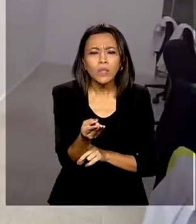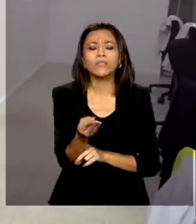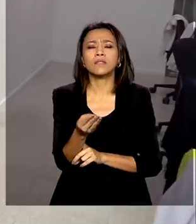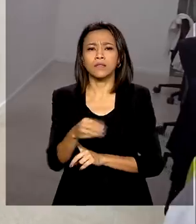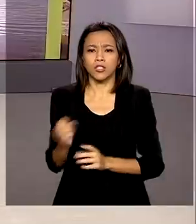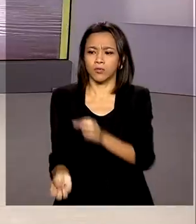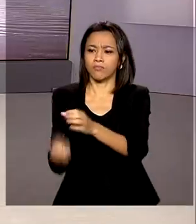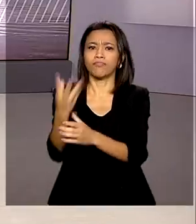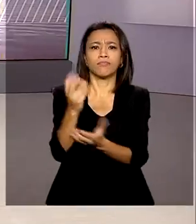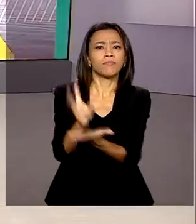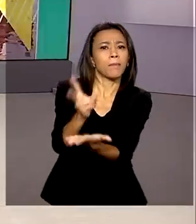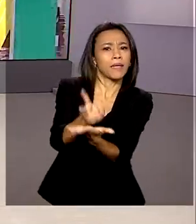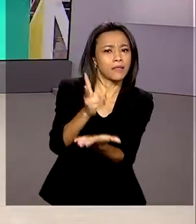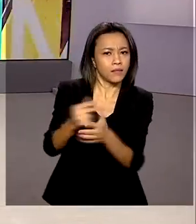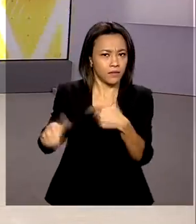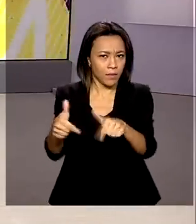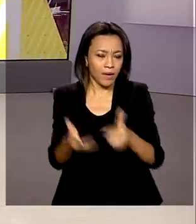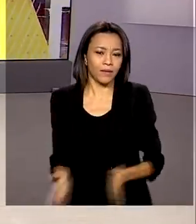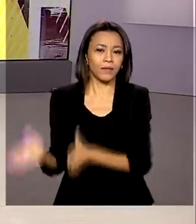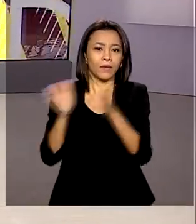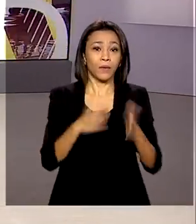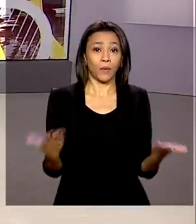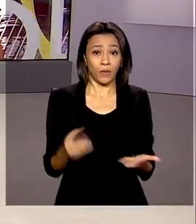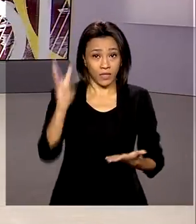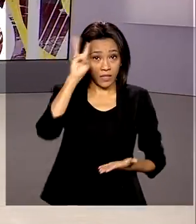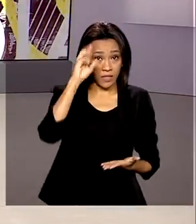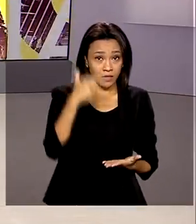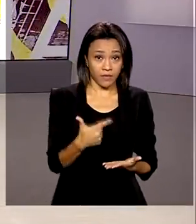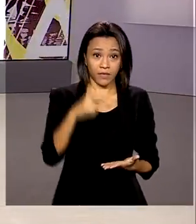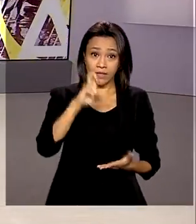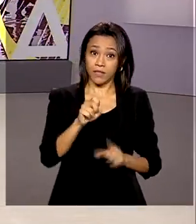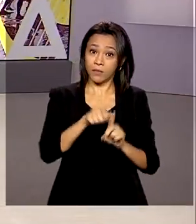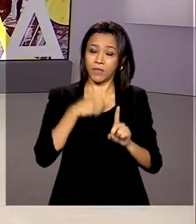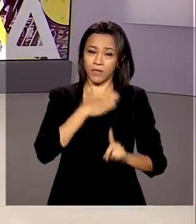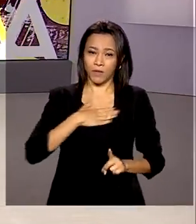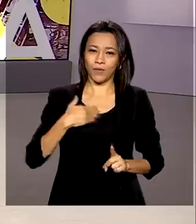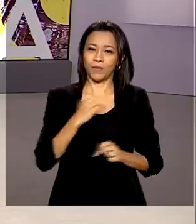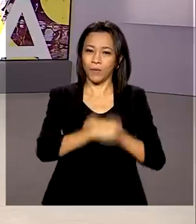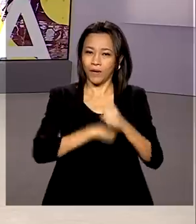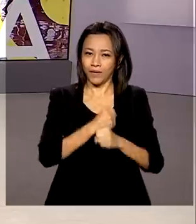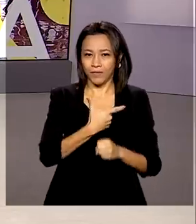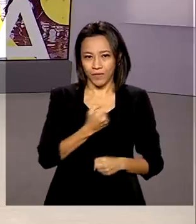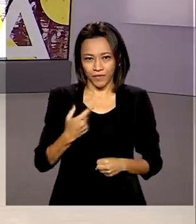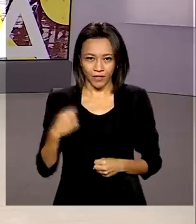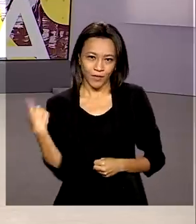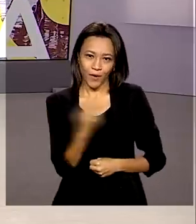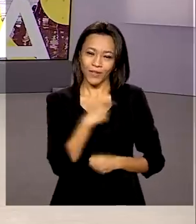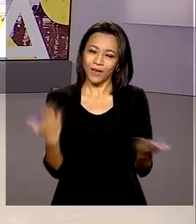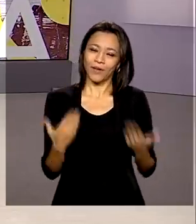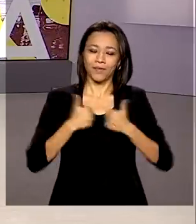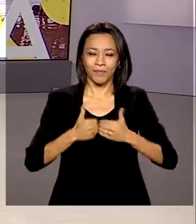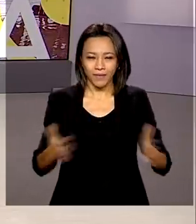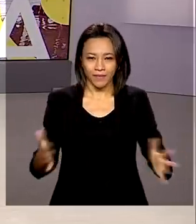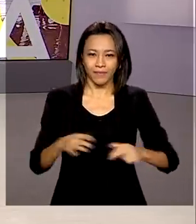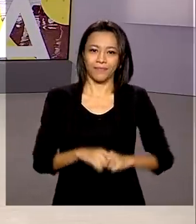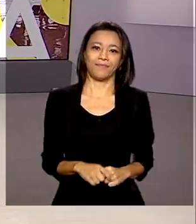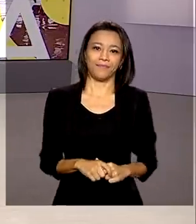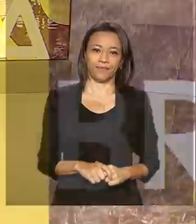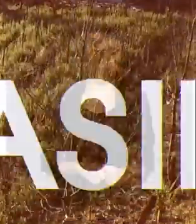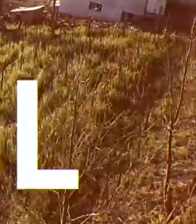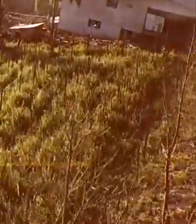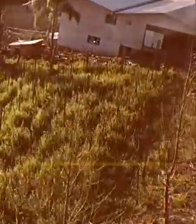trabalho mantidos. Hoje é terça-feira, 25 de agosto de 2020. O Brasil em Dia começa agora.